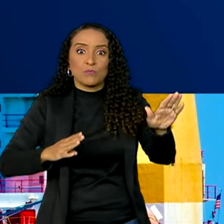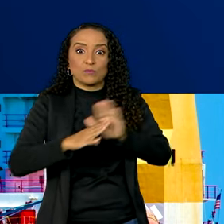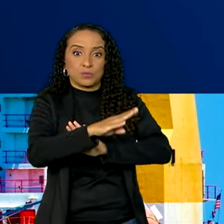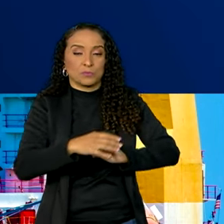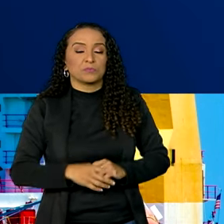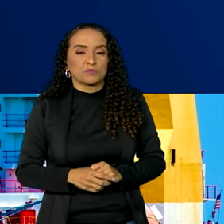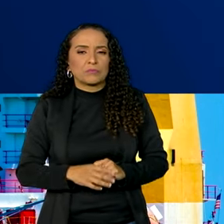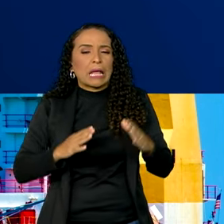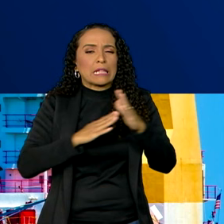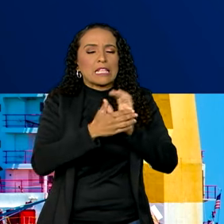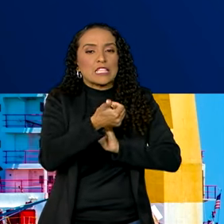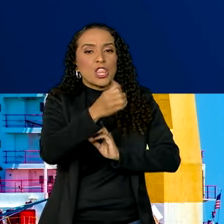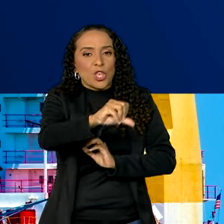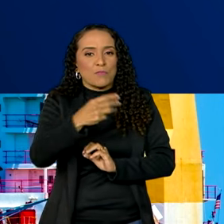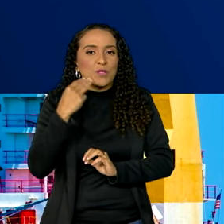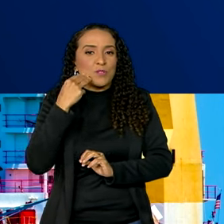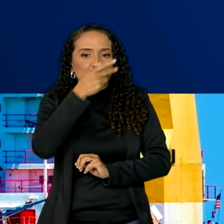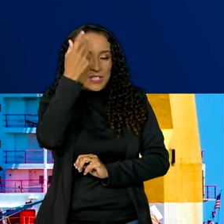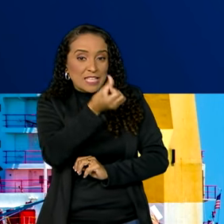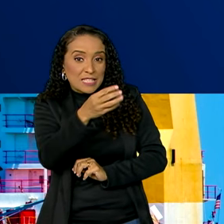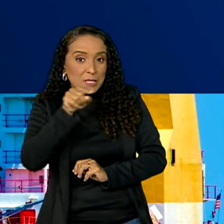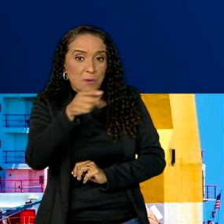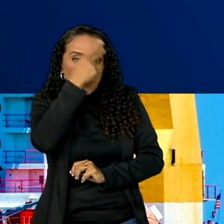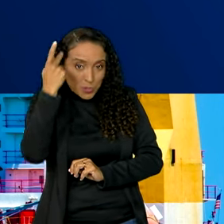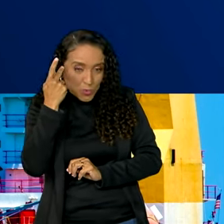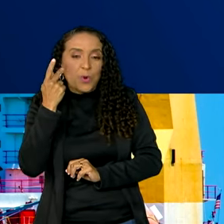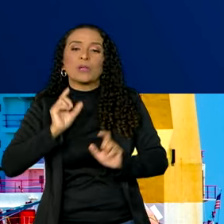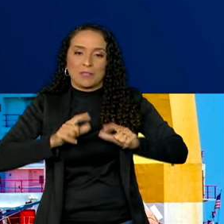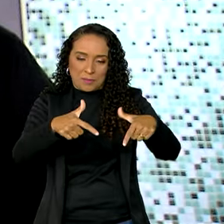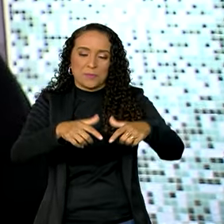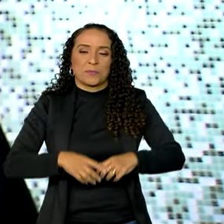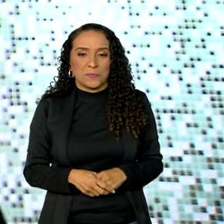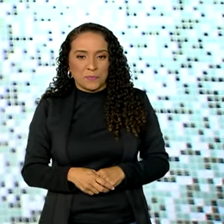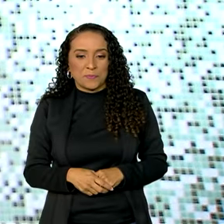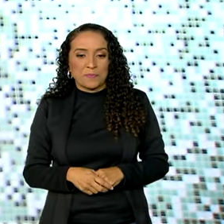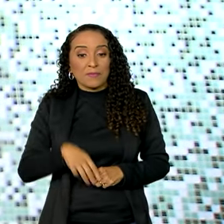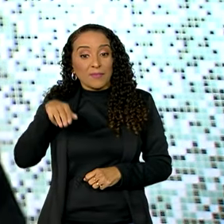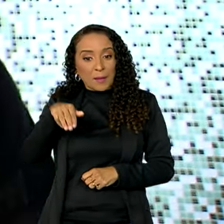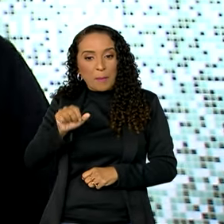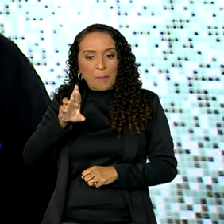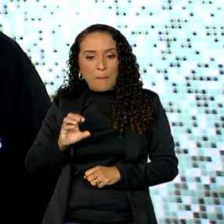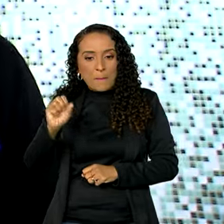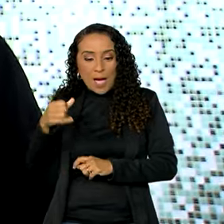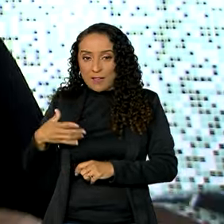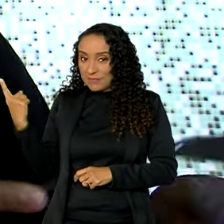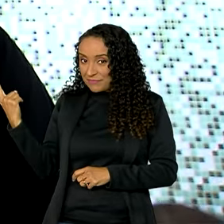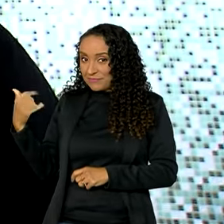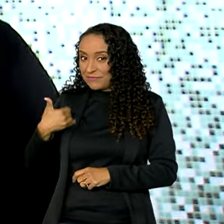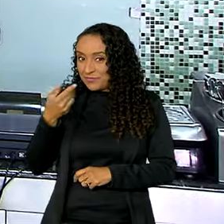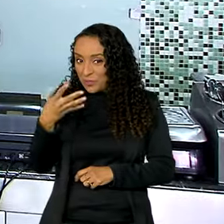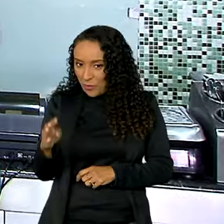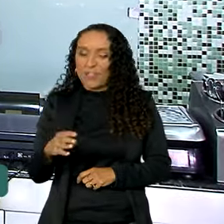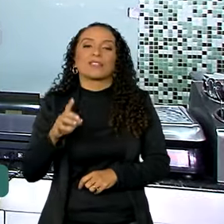recorde e chegou a 19 milhões e 600 mil pessoas empregadas. Marcos Palacios, de 24 anos, é